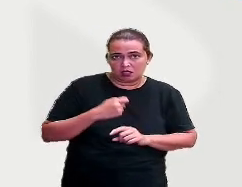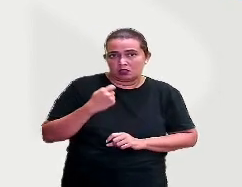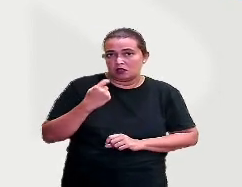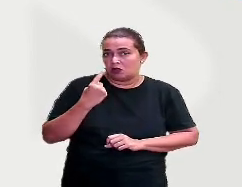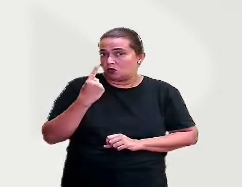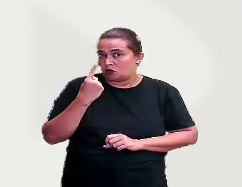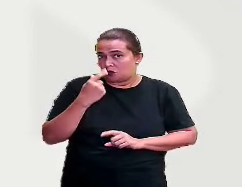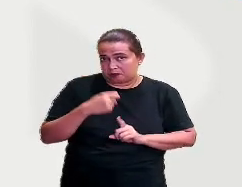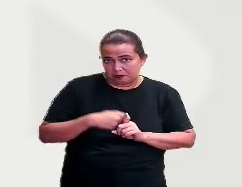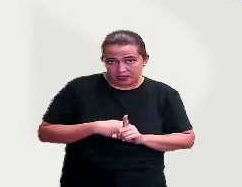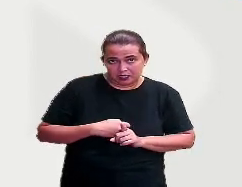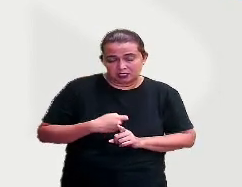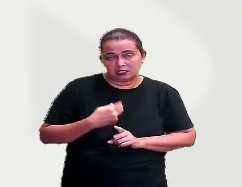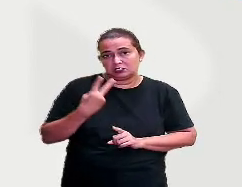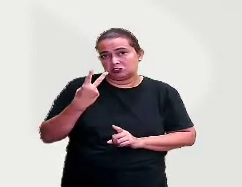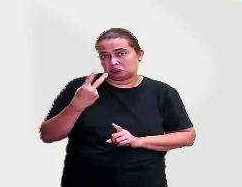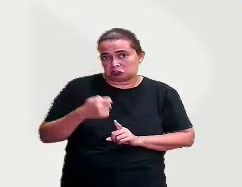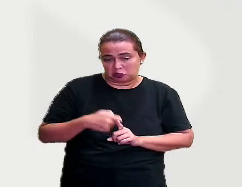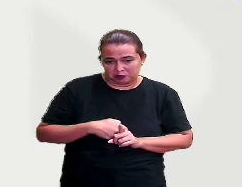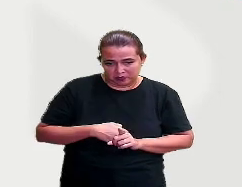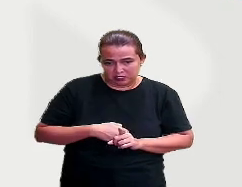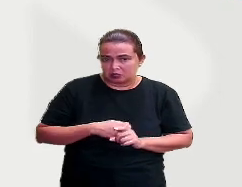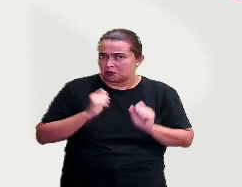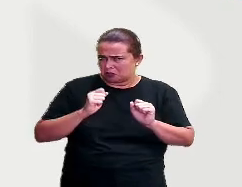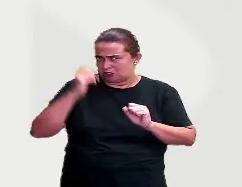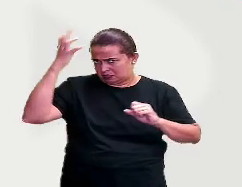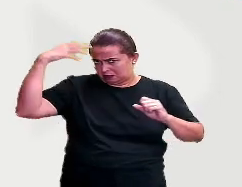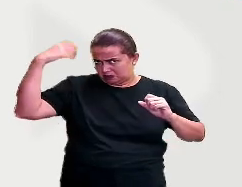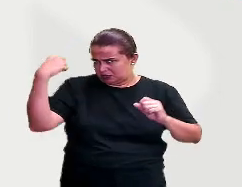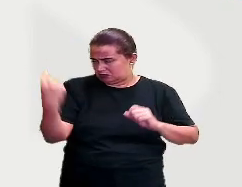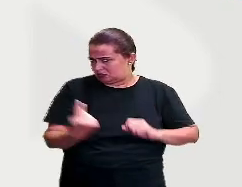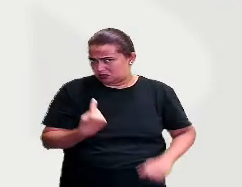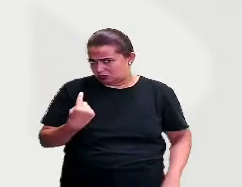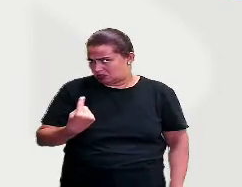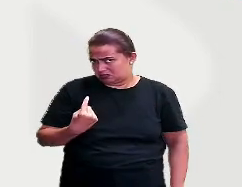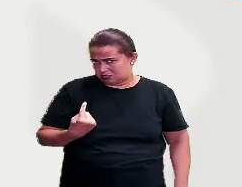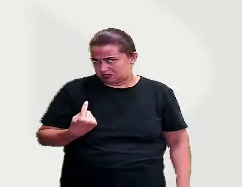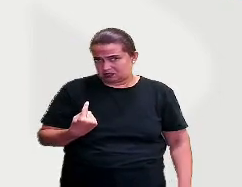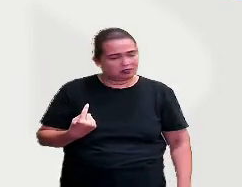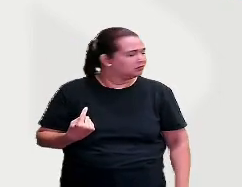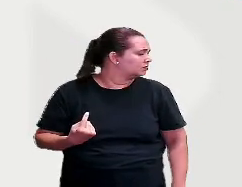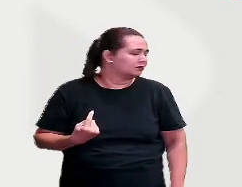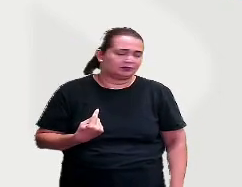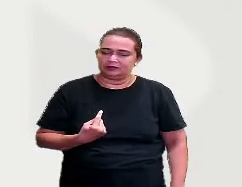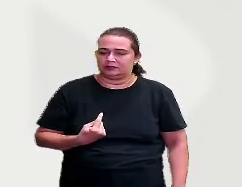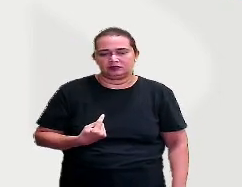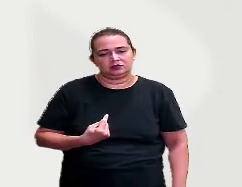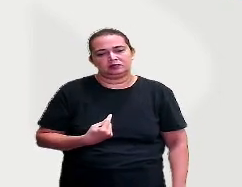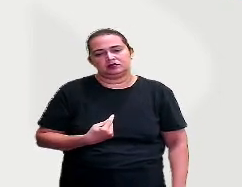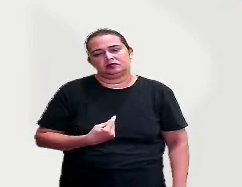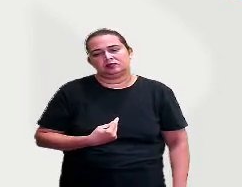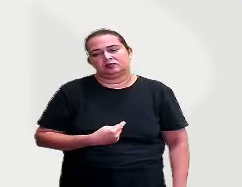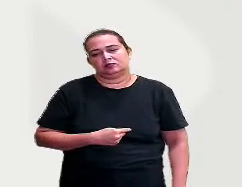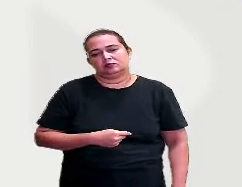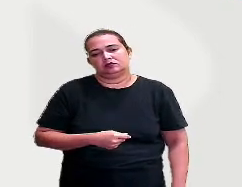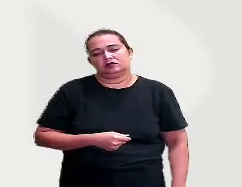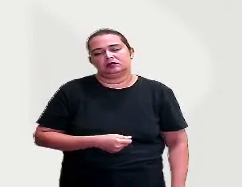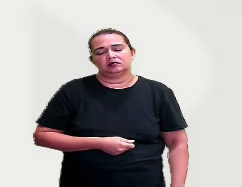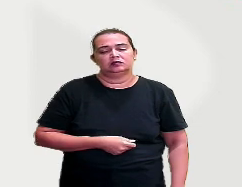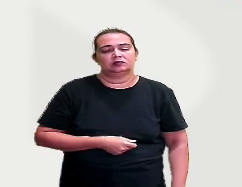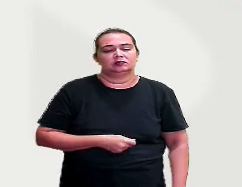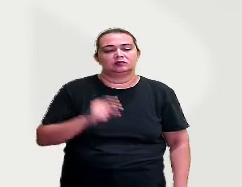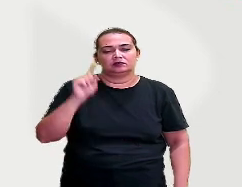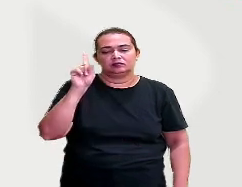toma banho sozinho, né? Que pode até se afogar, não é verdade? Então, nenhum bebê toma banho sozinho. Então, vamos marcar um X aqui nesse